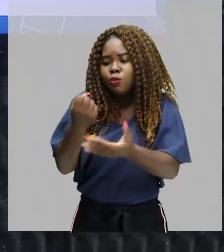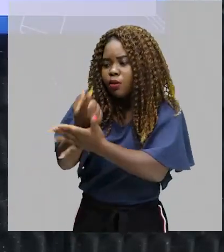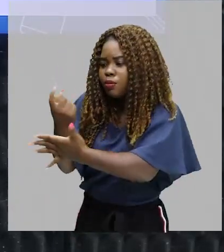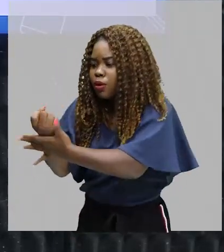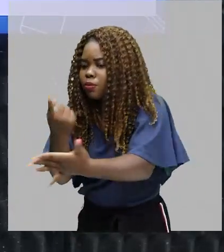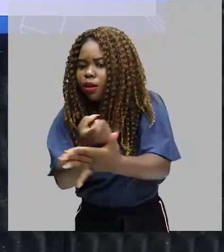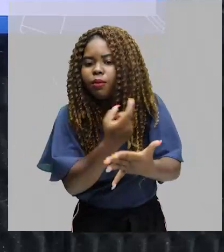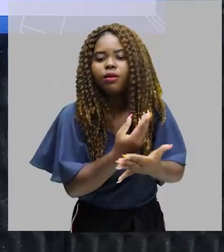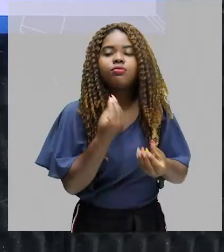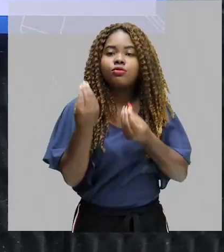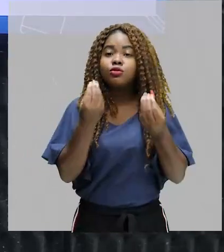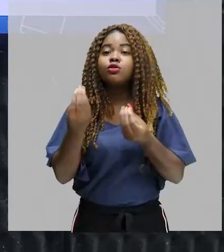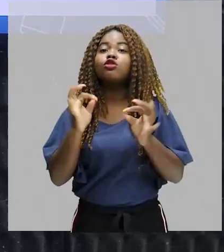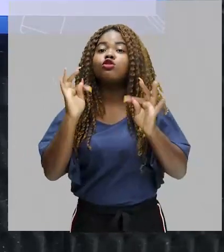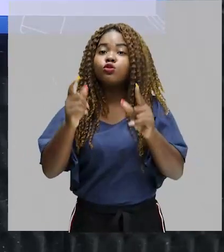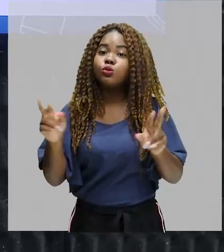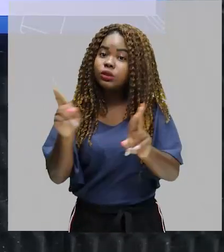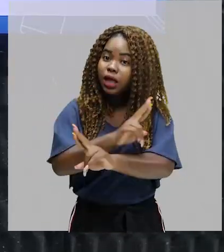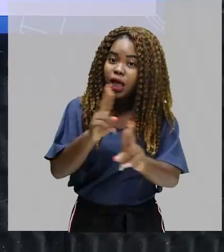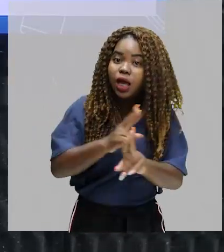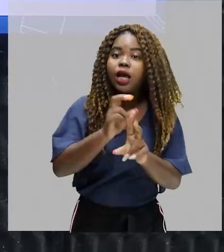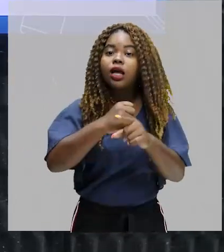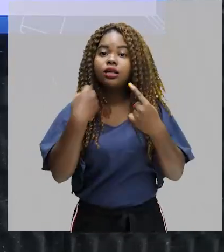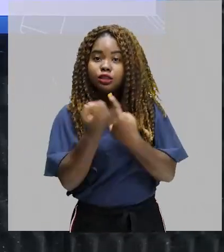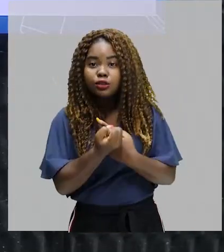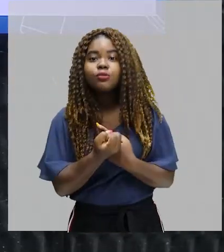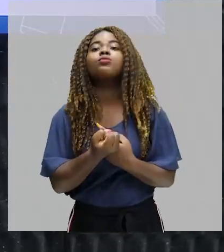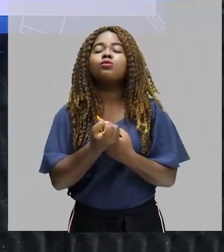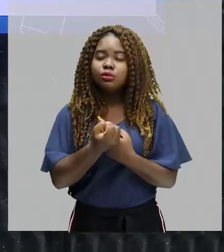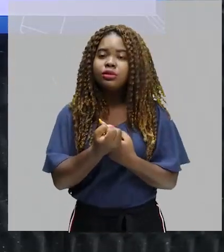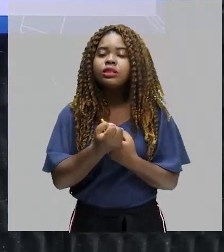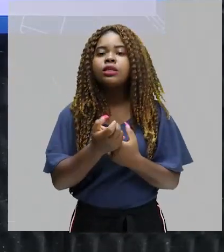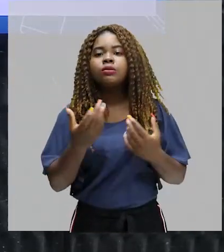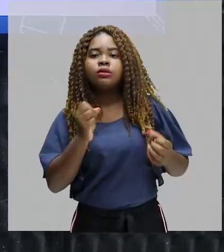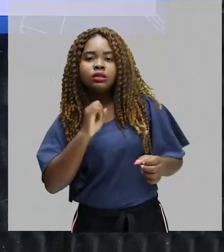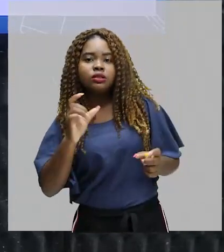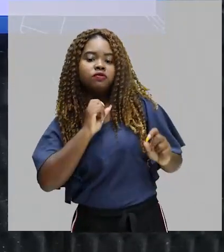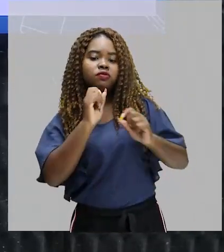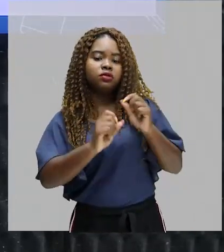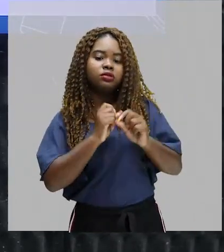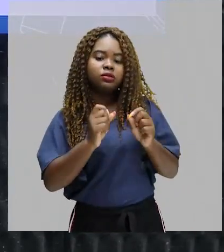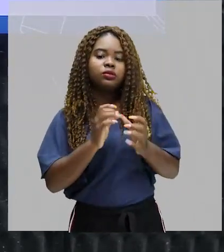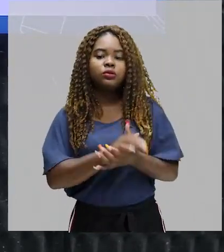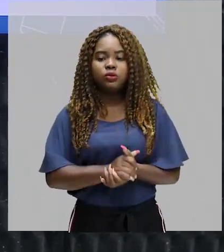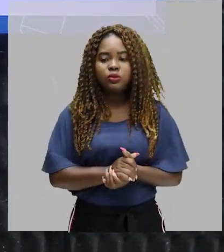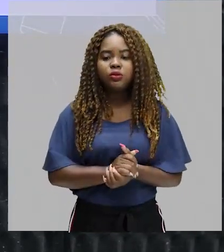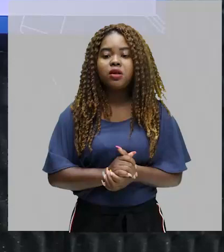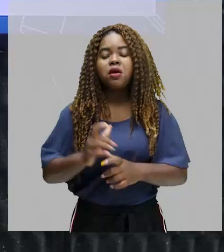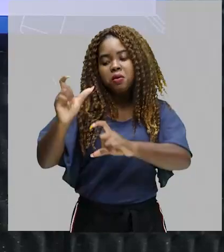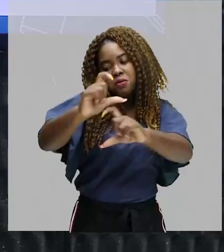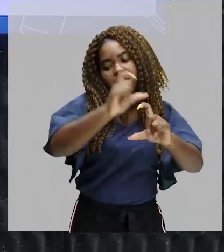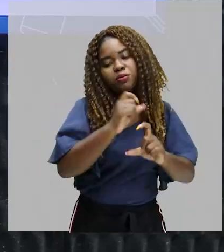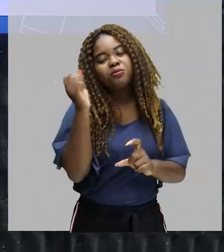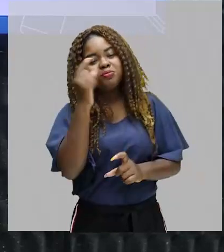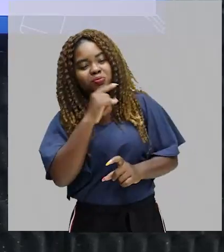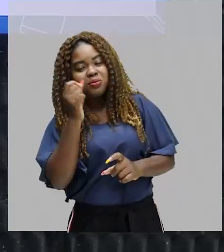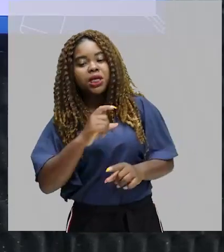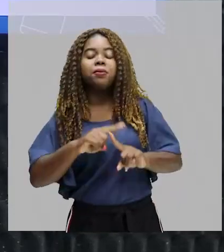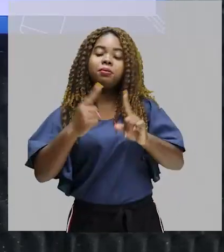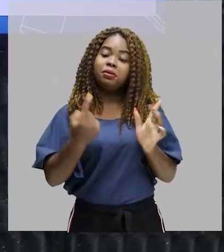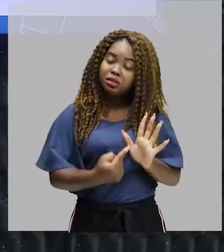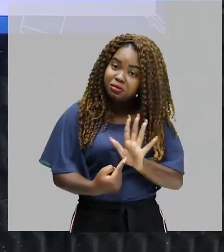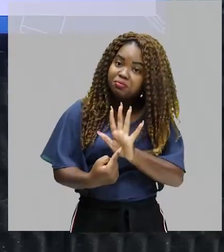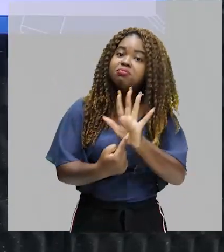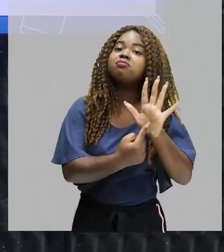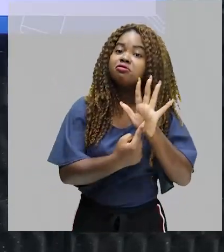que estava relacionado ali com a sociedade. Então, mesmo que fosse uma forma mais despojada, mas trazia ali no bojo um